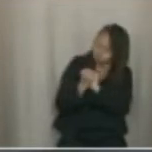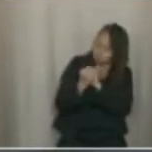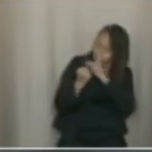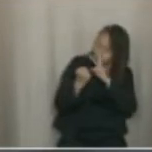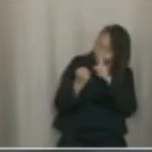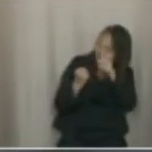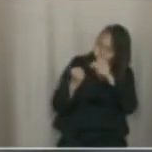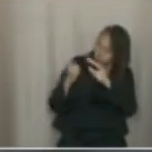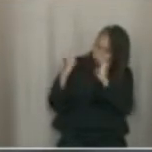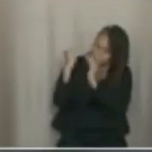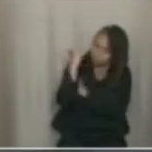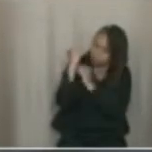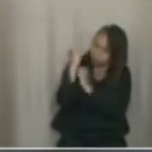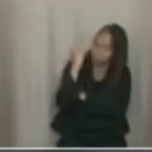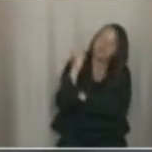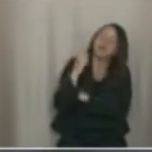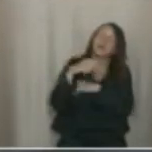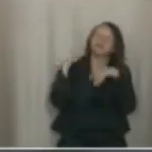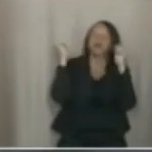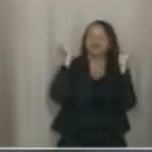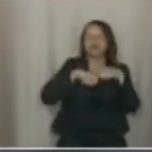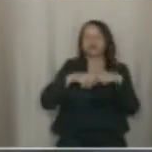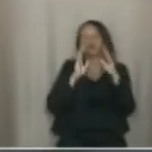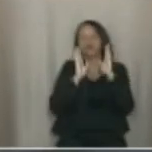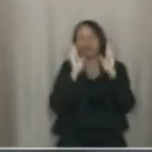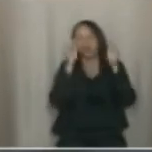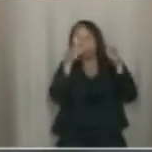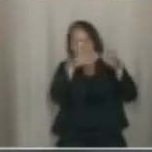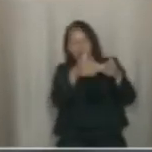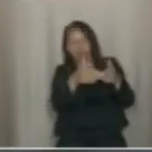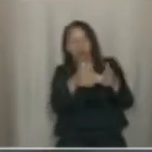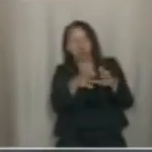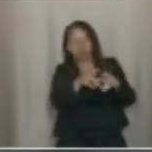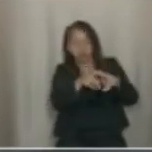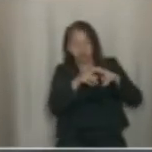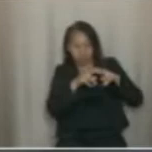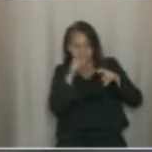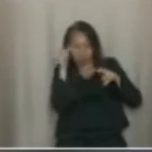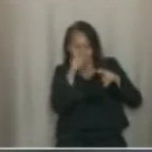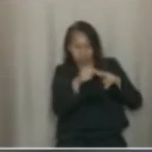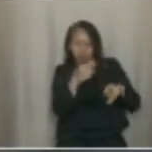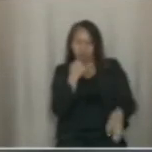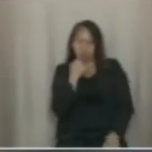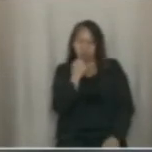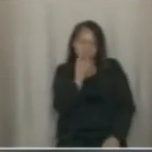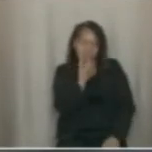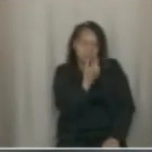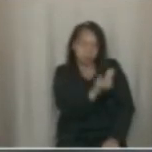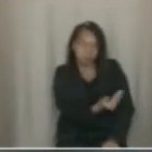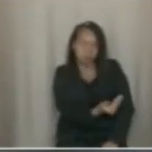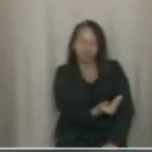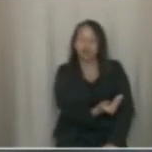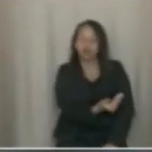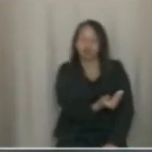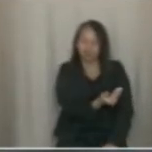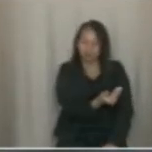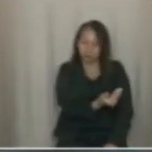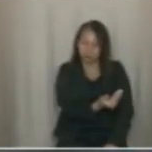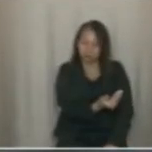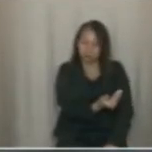É importante que todos possam concentrar os seus requerimentos, as suas indicações, as